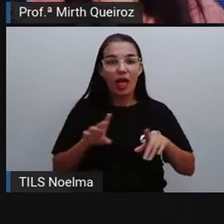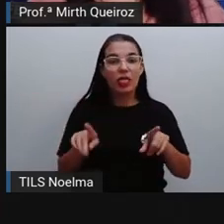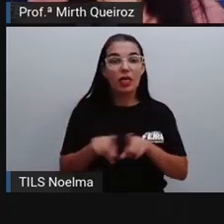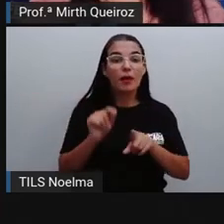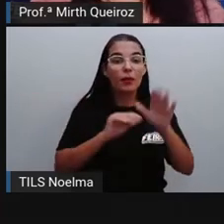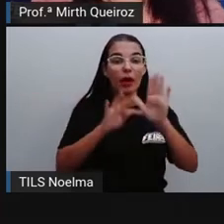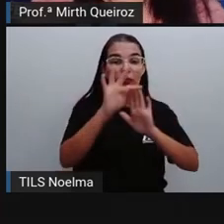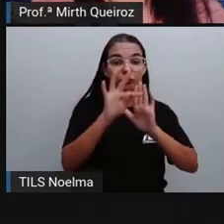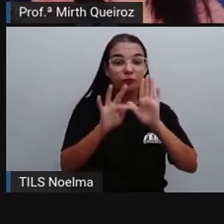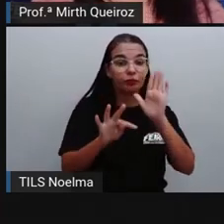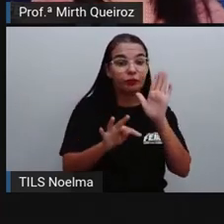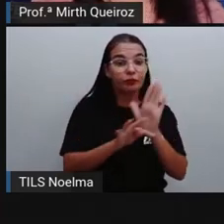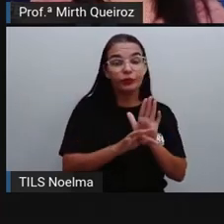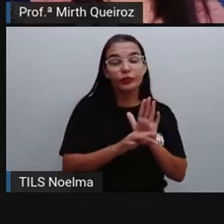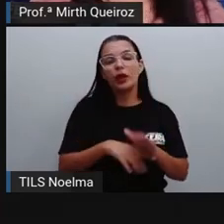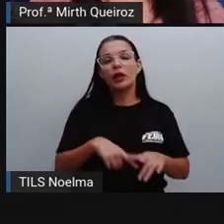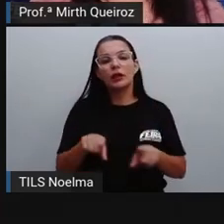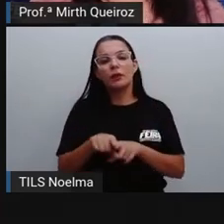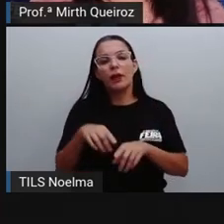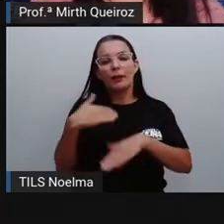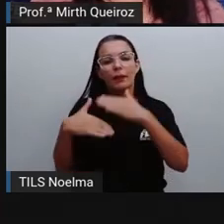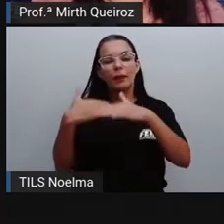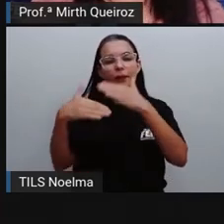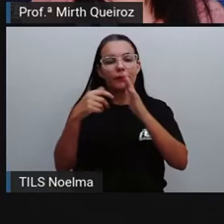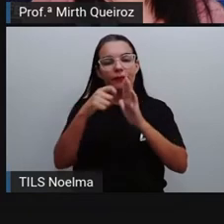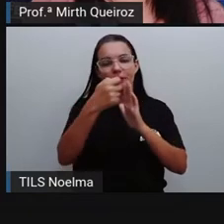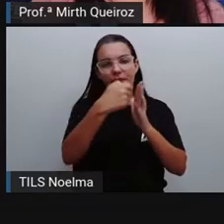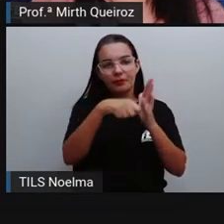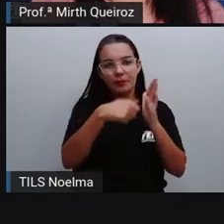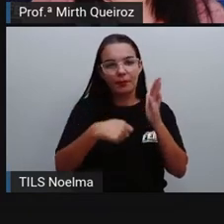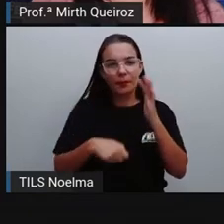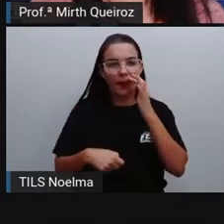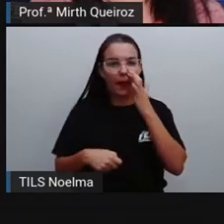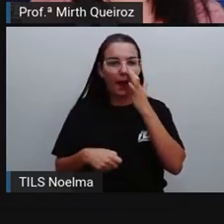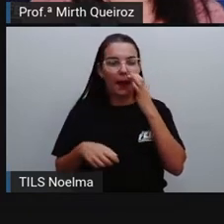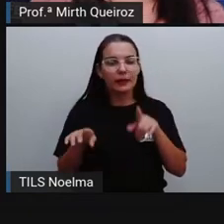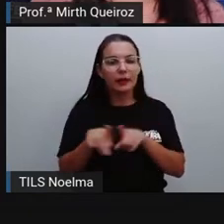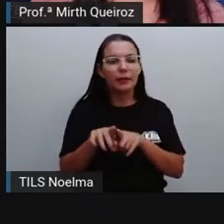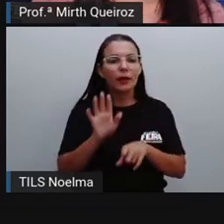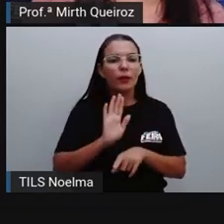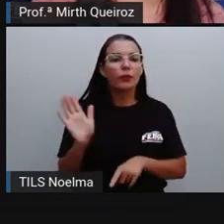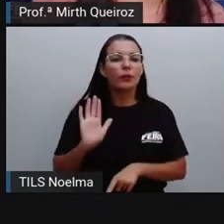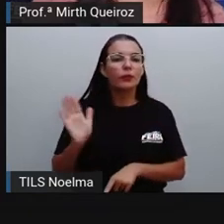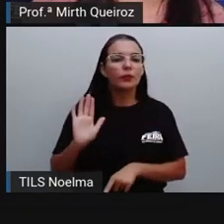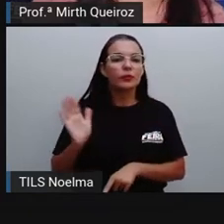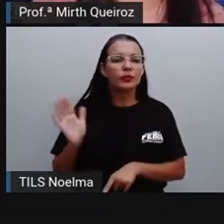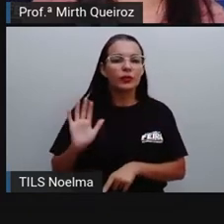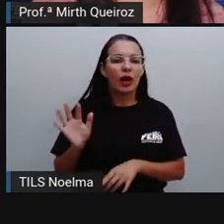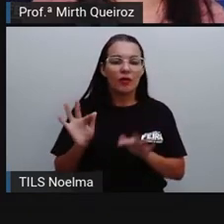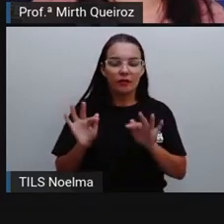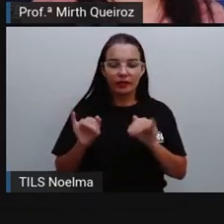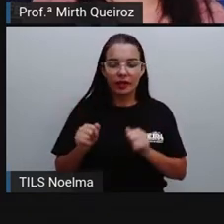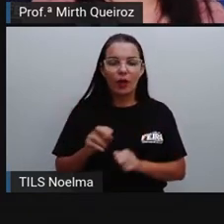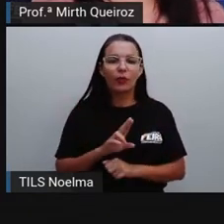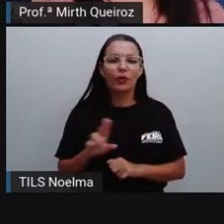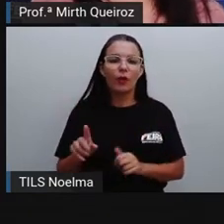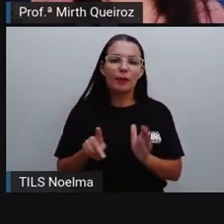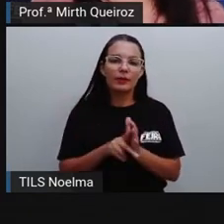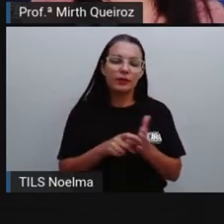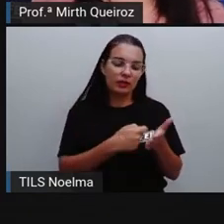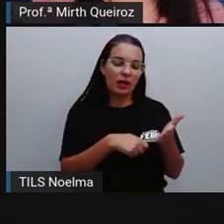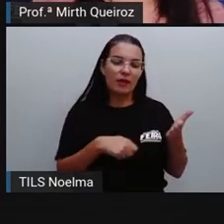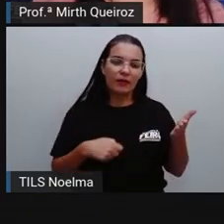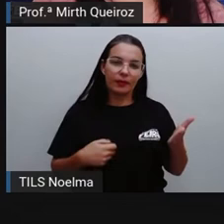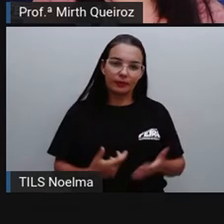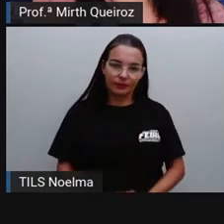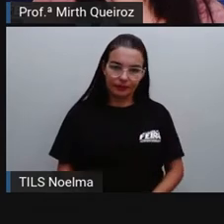carta, desenvolvimento da carta. E despedida. E no final aí a gente